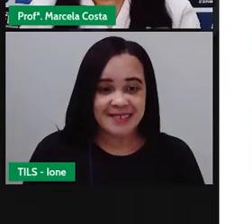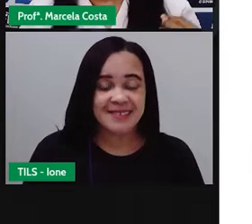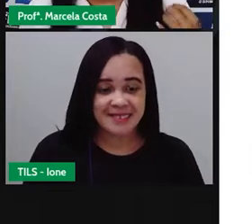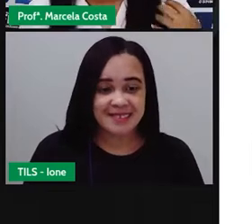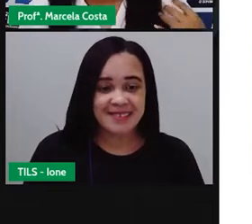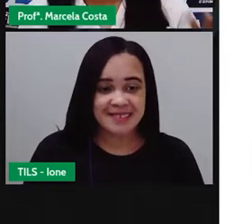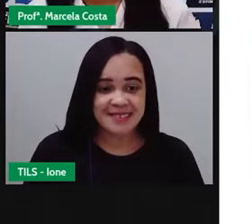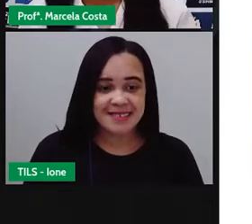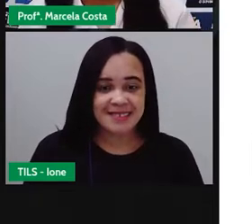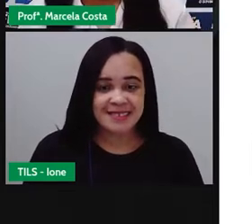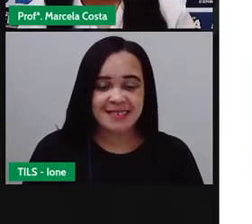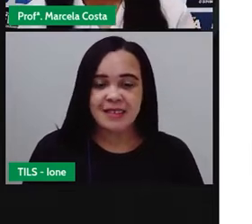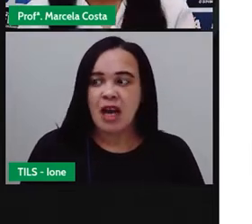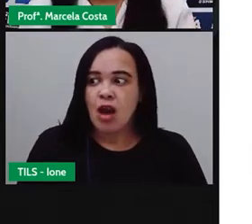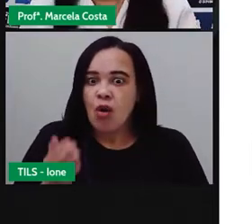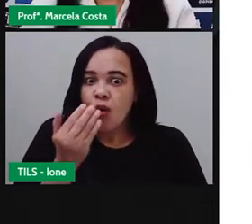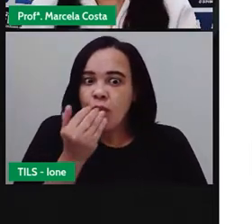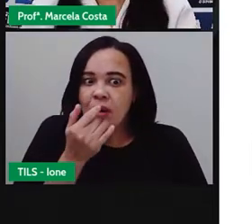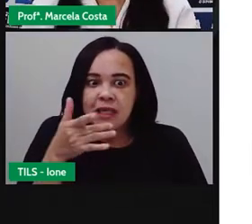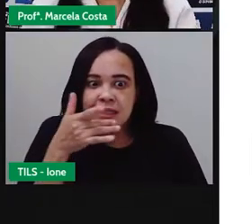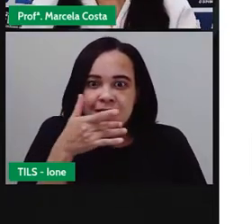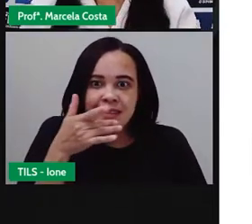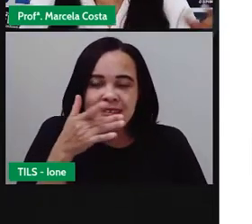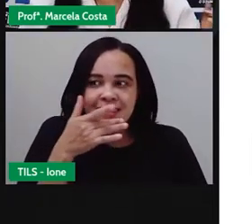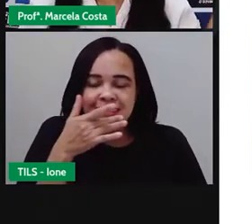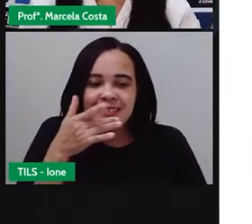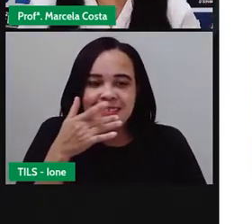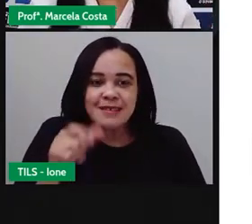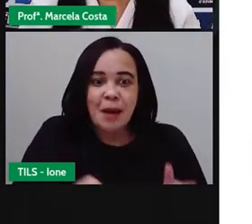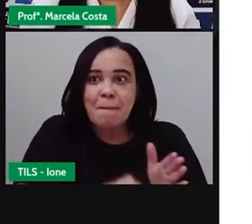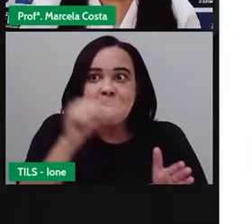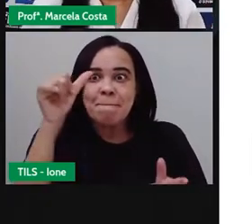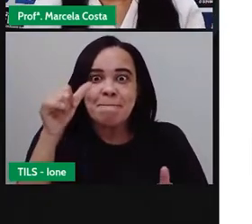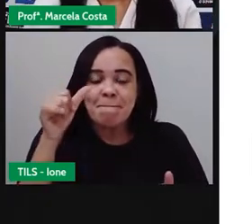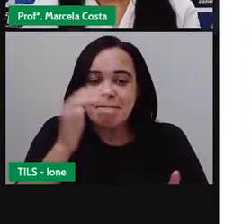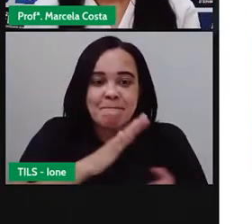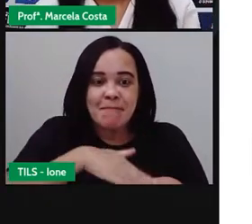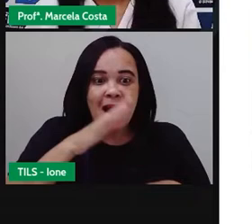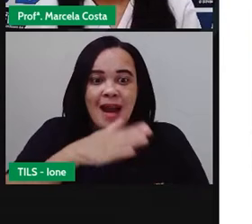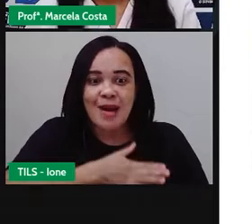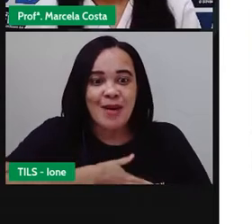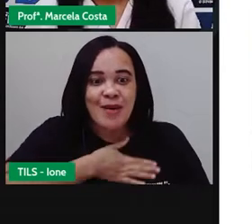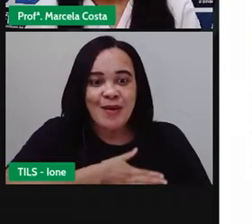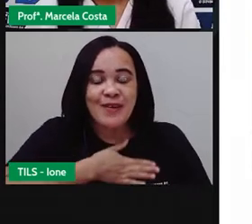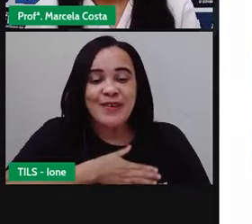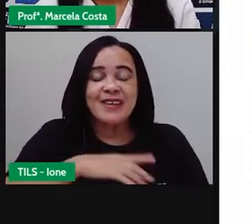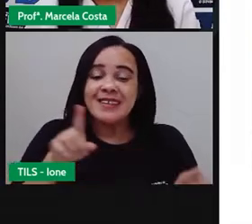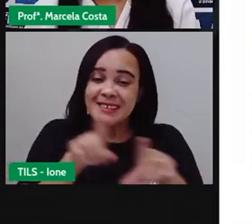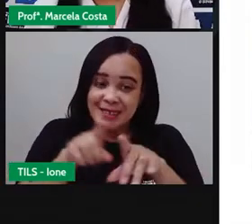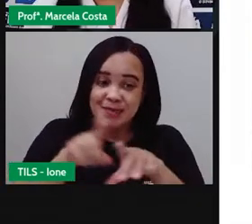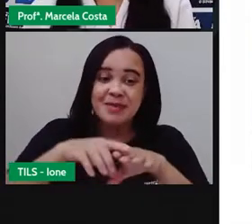a sua comida preferida, o tamanho do seu sapato,